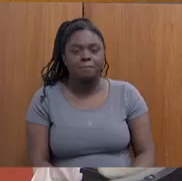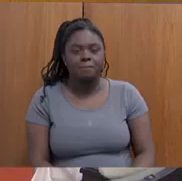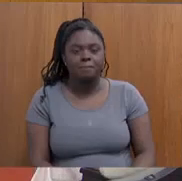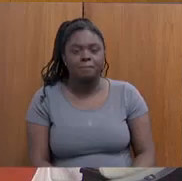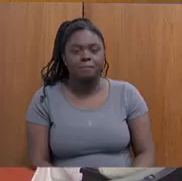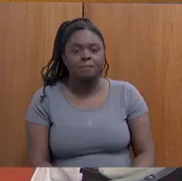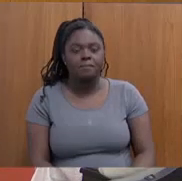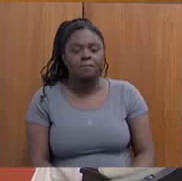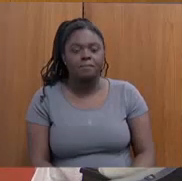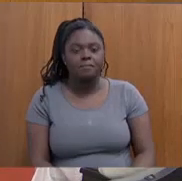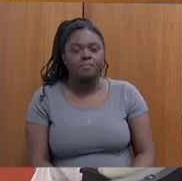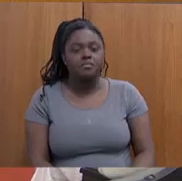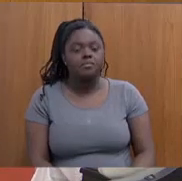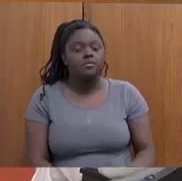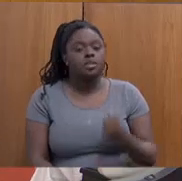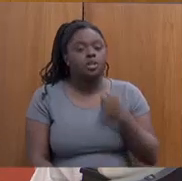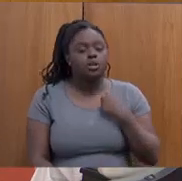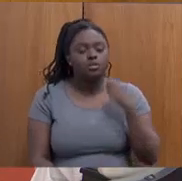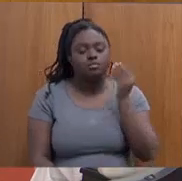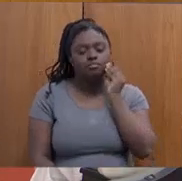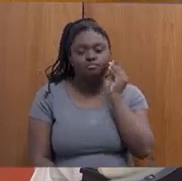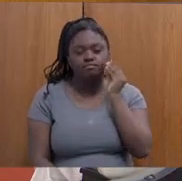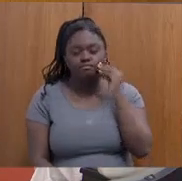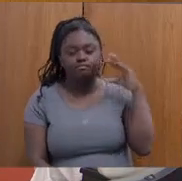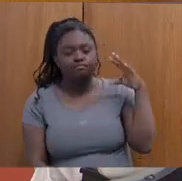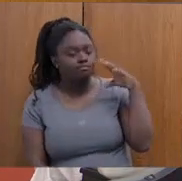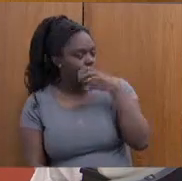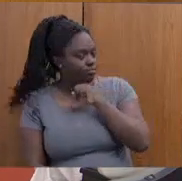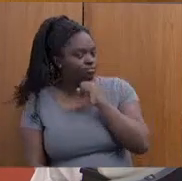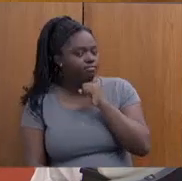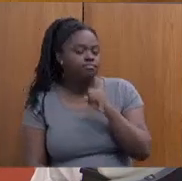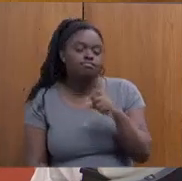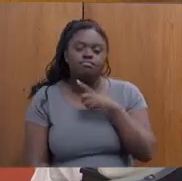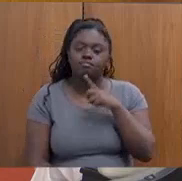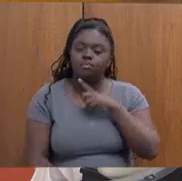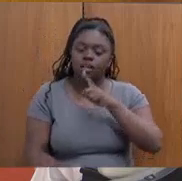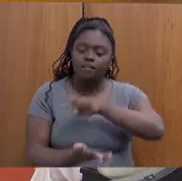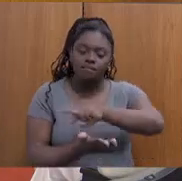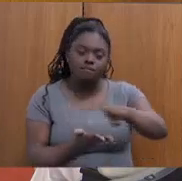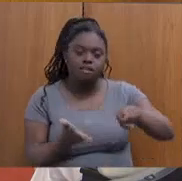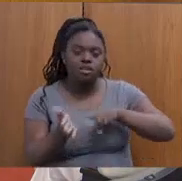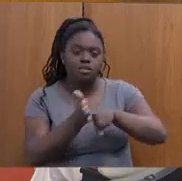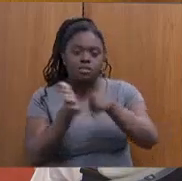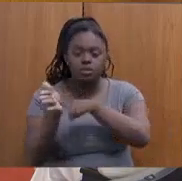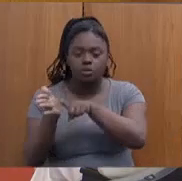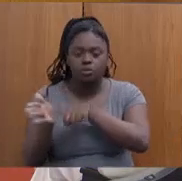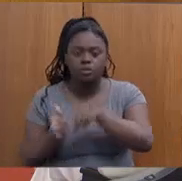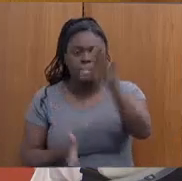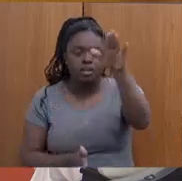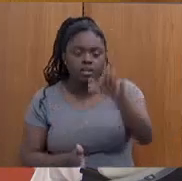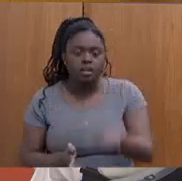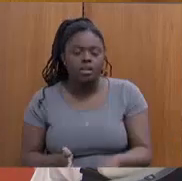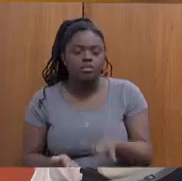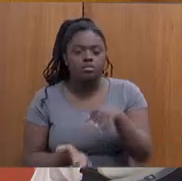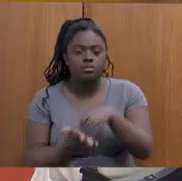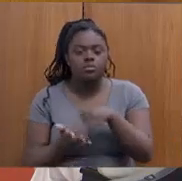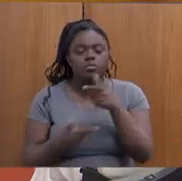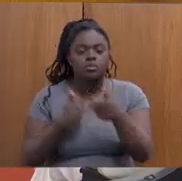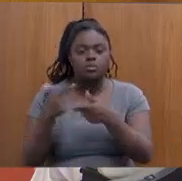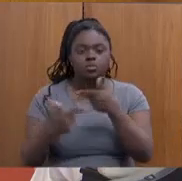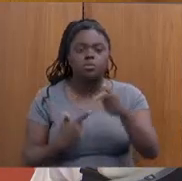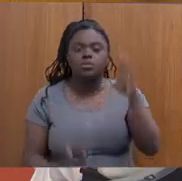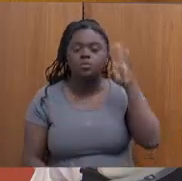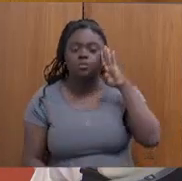Vou procurar ser breve, aqui. Eu deixei várias perguntas para a parte da tarde, na comissão do trabalho, principalmente relacionada